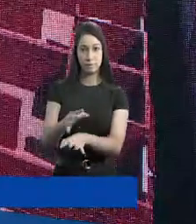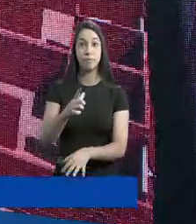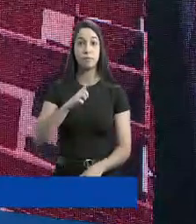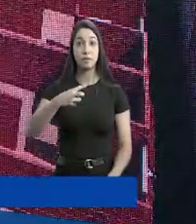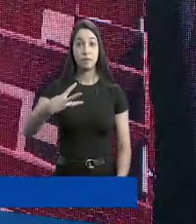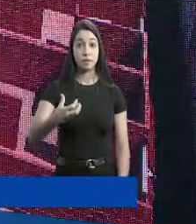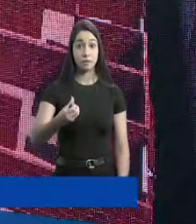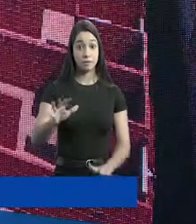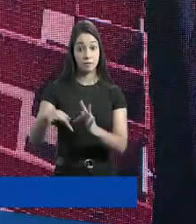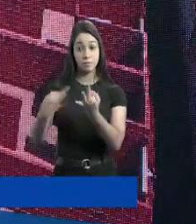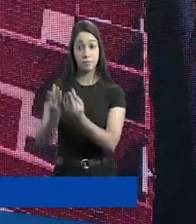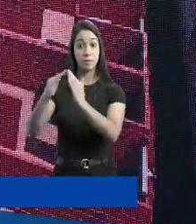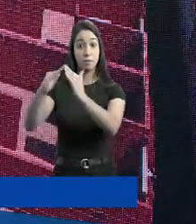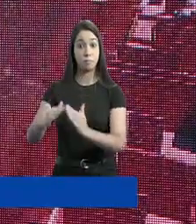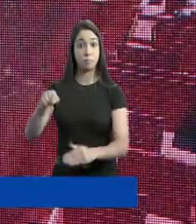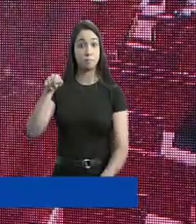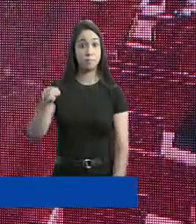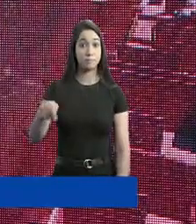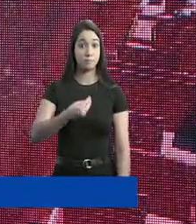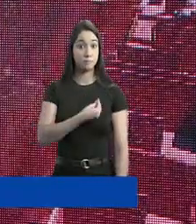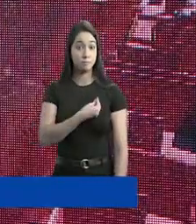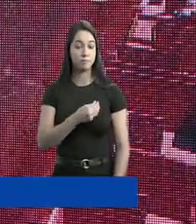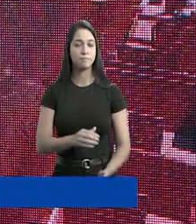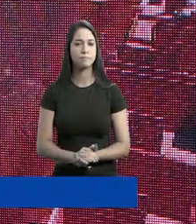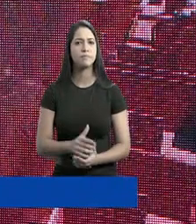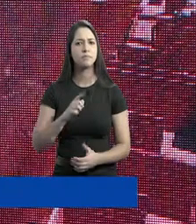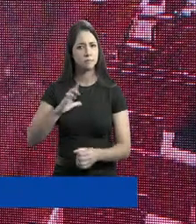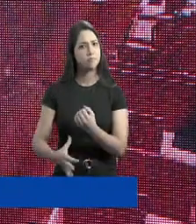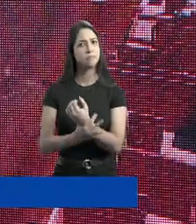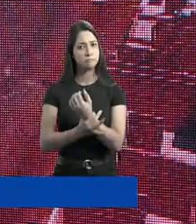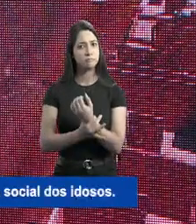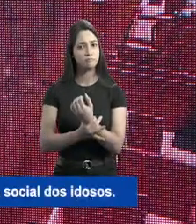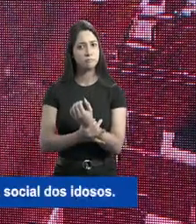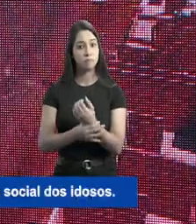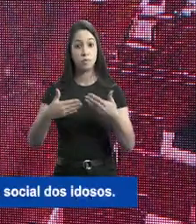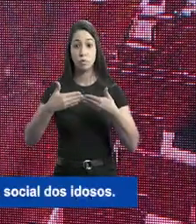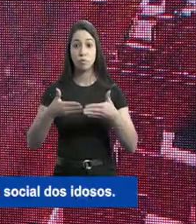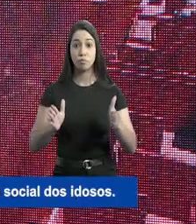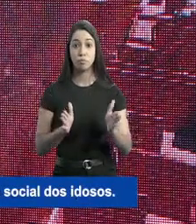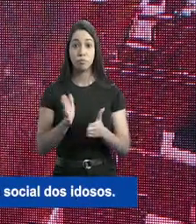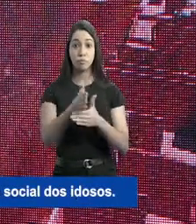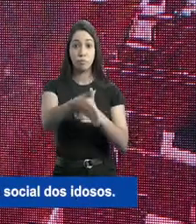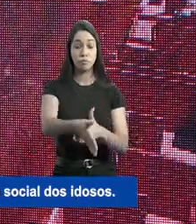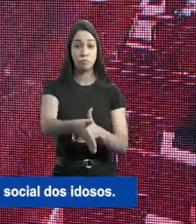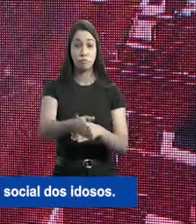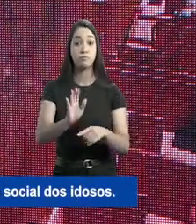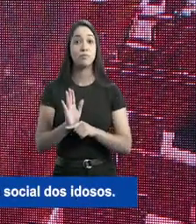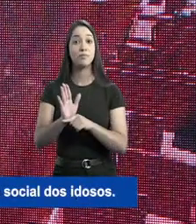serão 36 famílias que ali estarão. Aqui nós teremos toda a segurança, portaria para acesso,